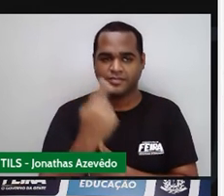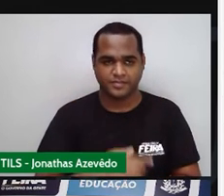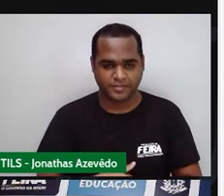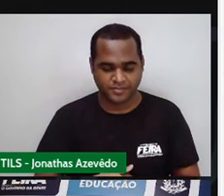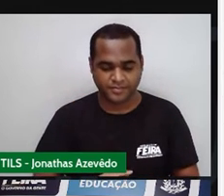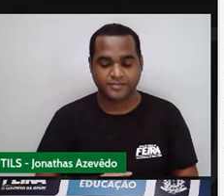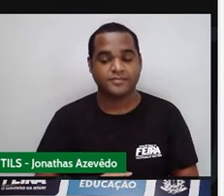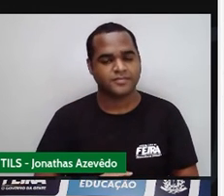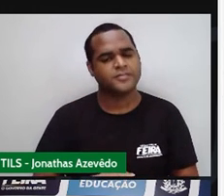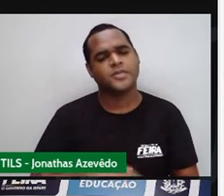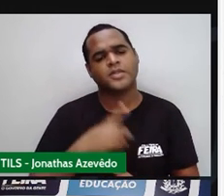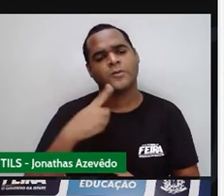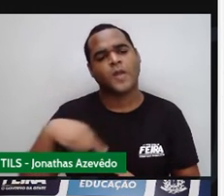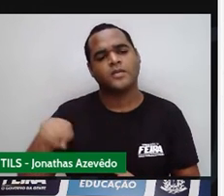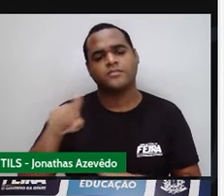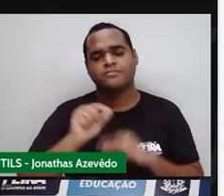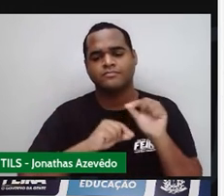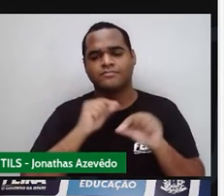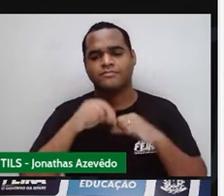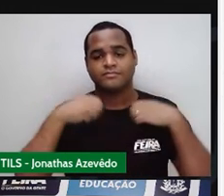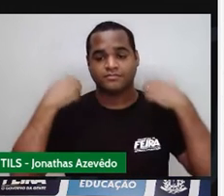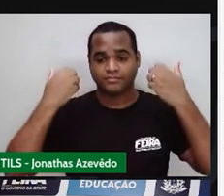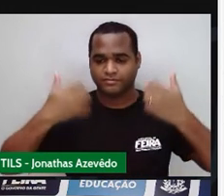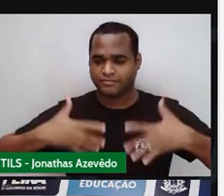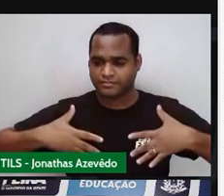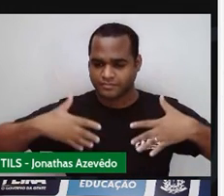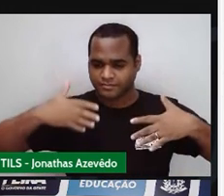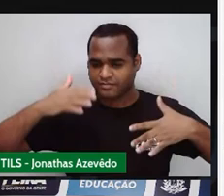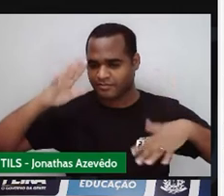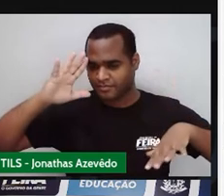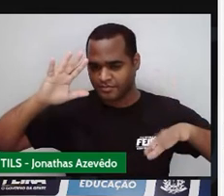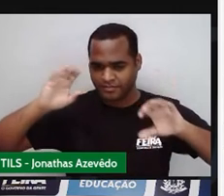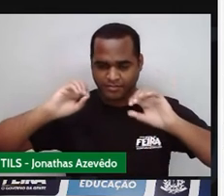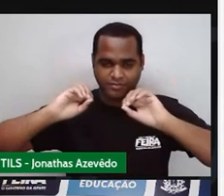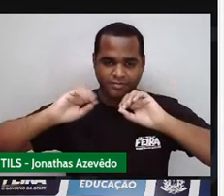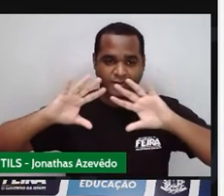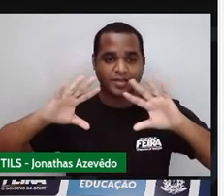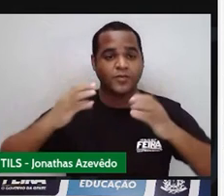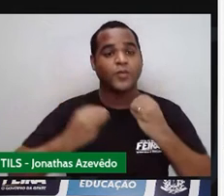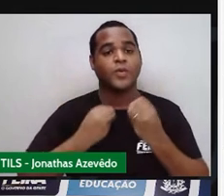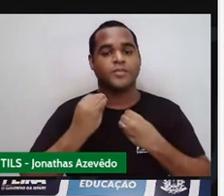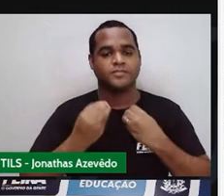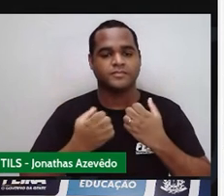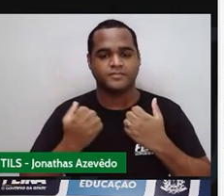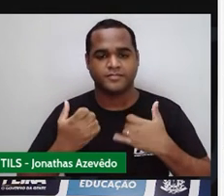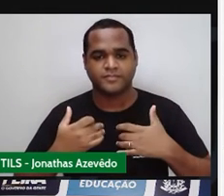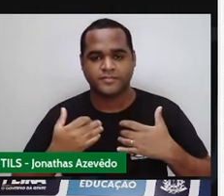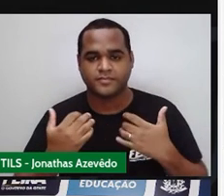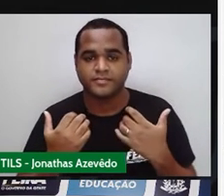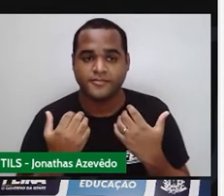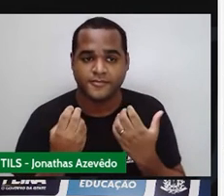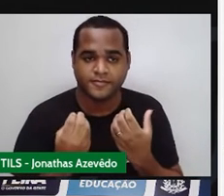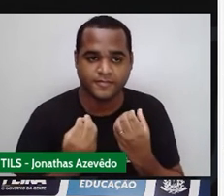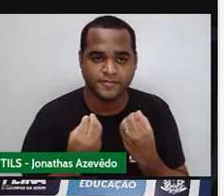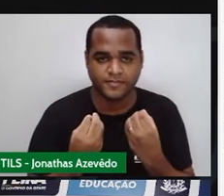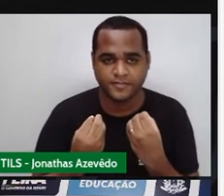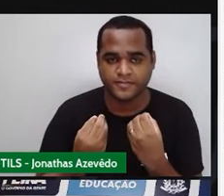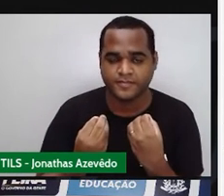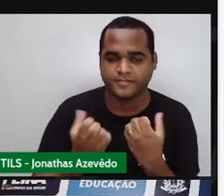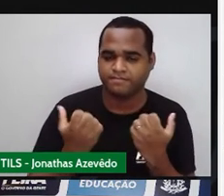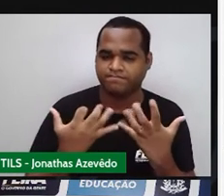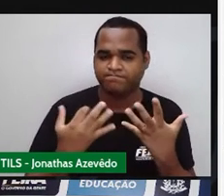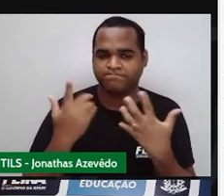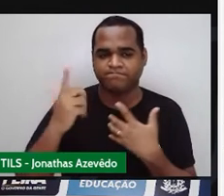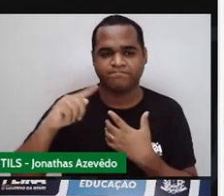Então, o que é que a gente vai fazer? A gente vai pensar de novo em fazer assim. Olha só. Vamos de novo. Vamos de